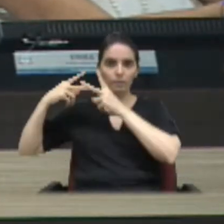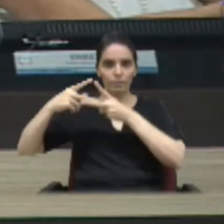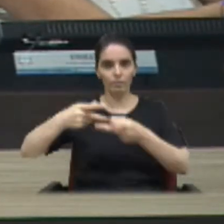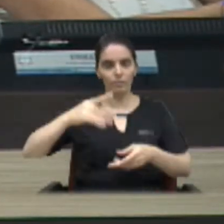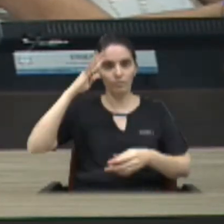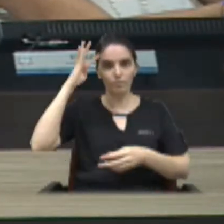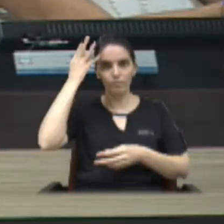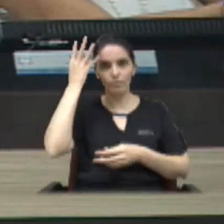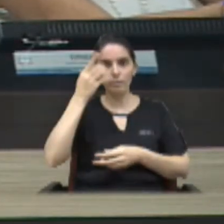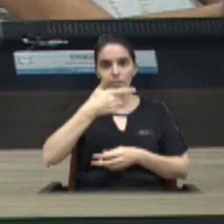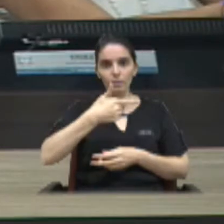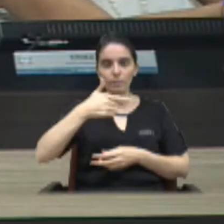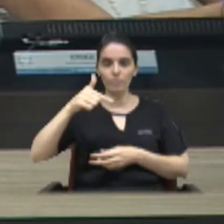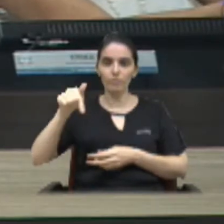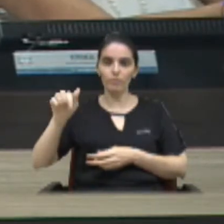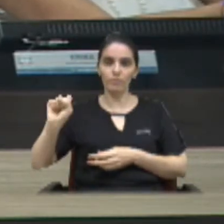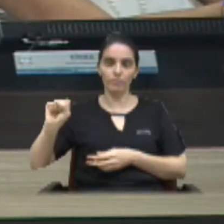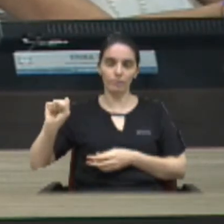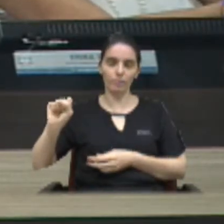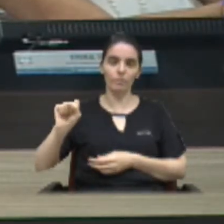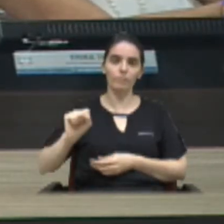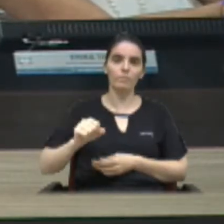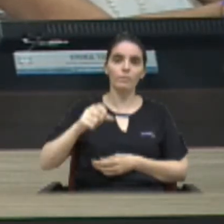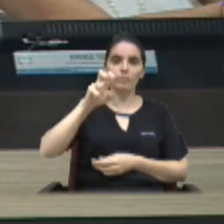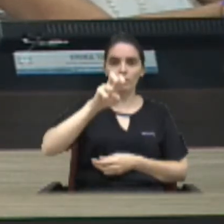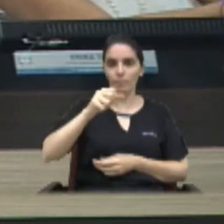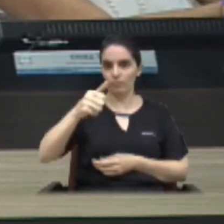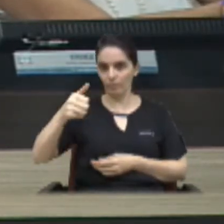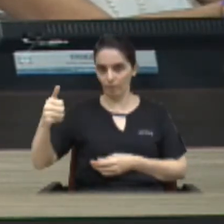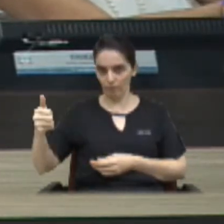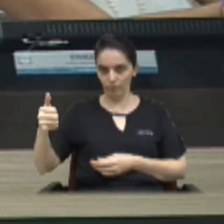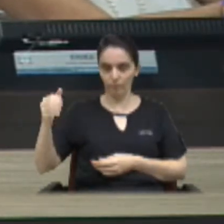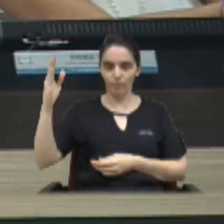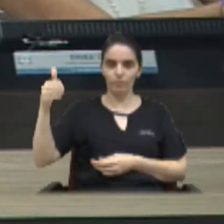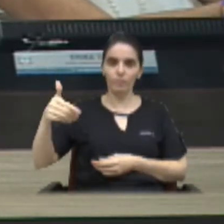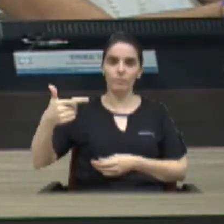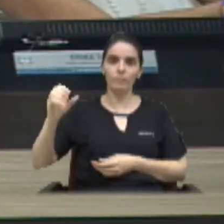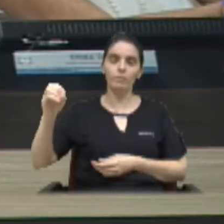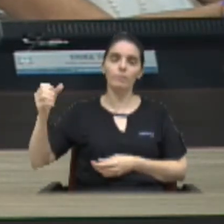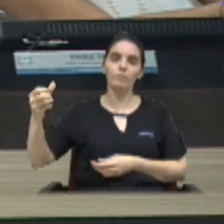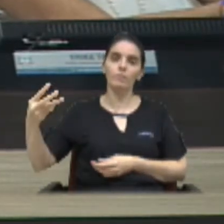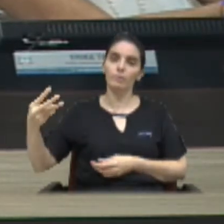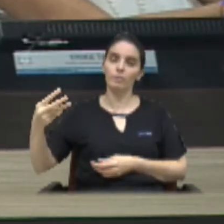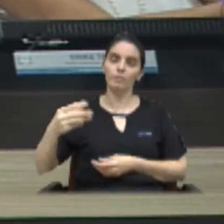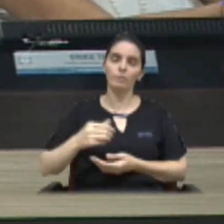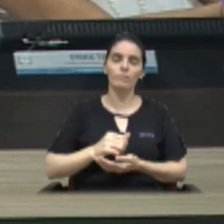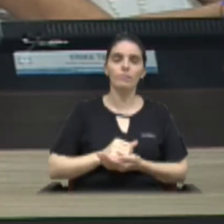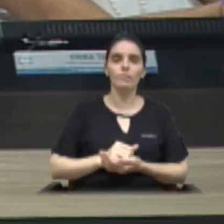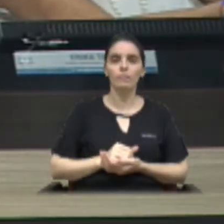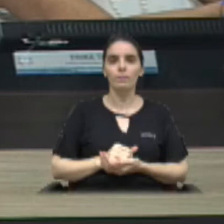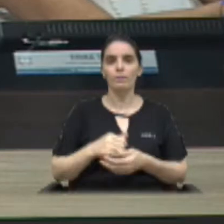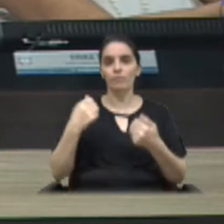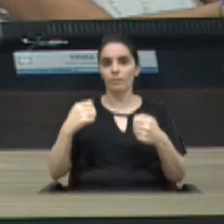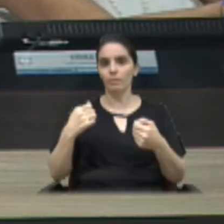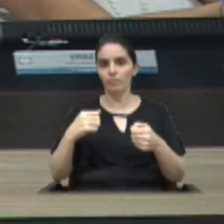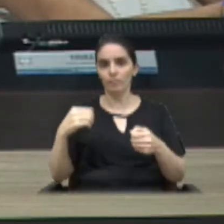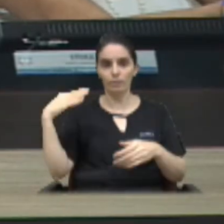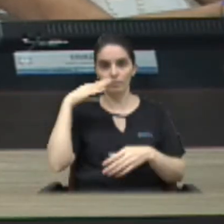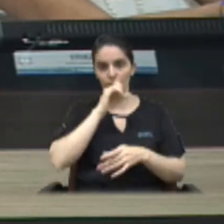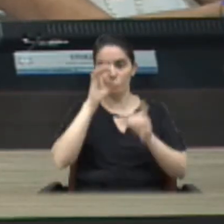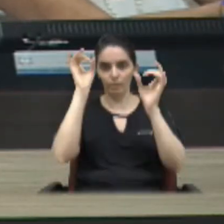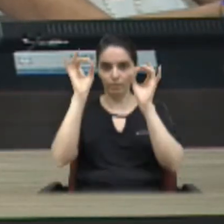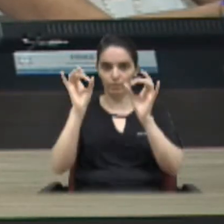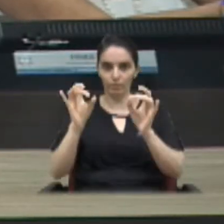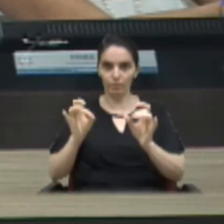resolução 278-2007 e 511-2013 e da outras providências necessita de regime